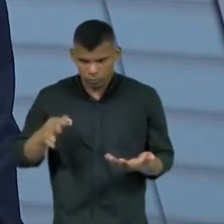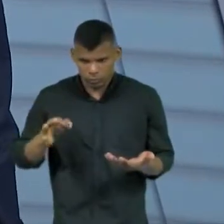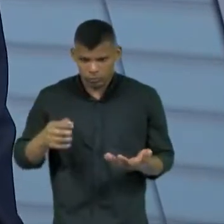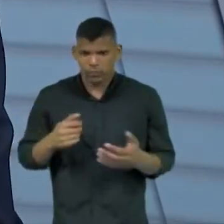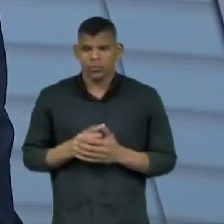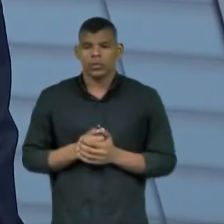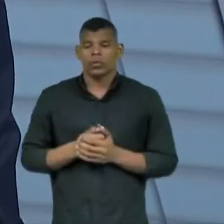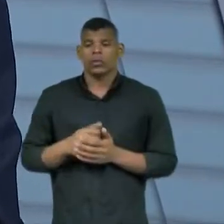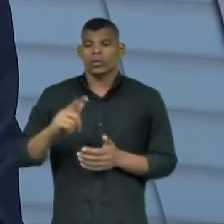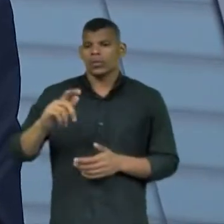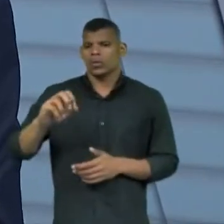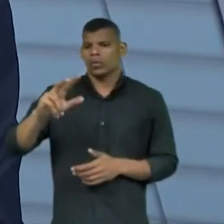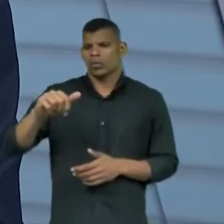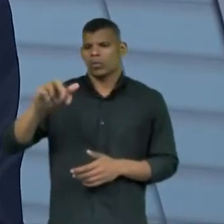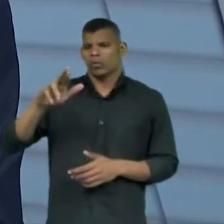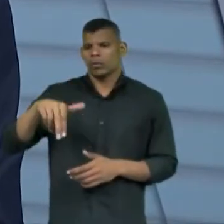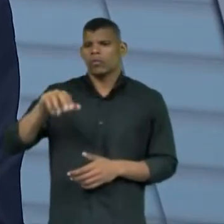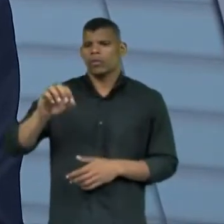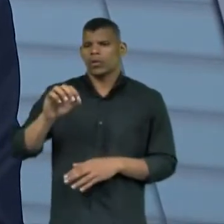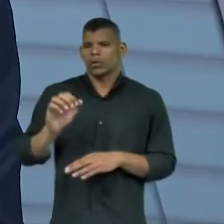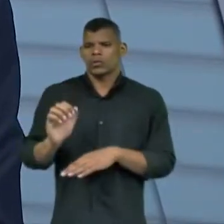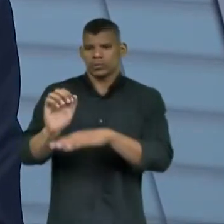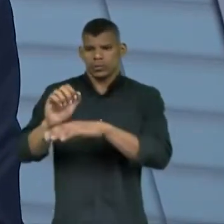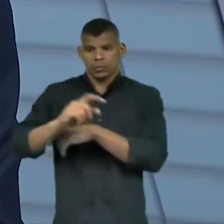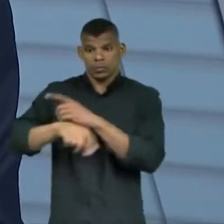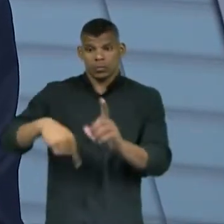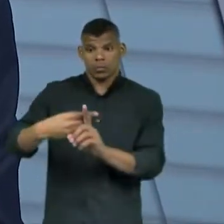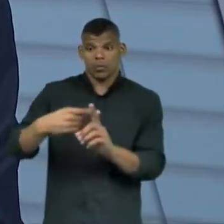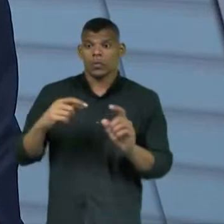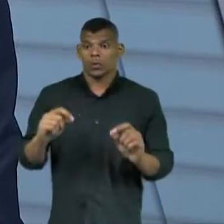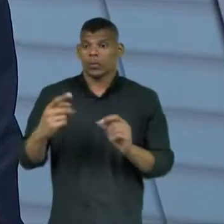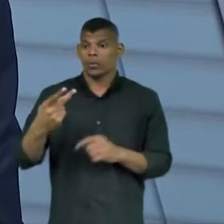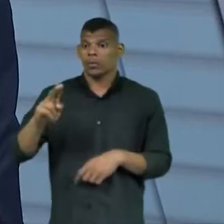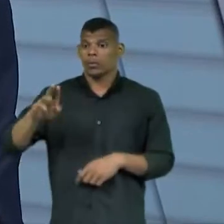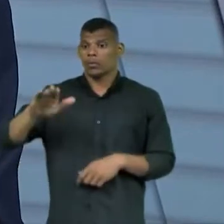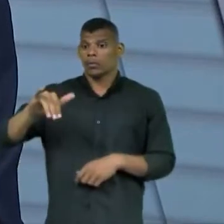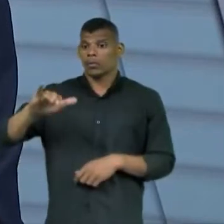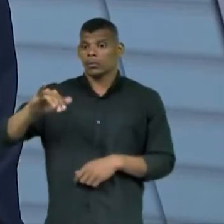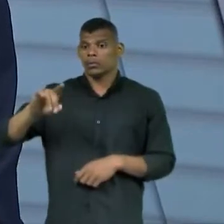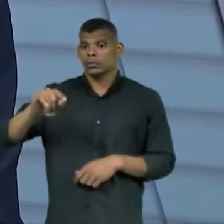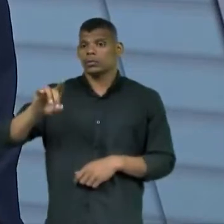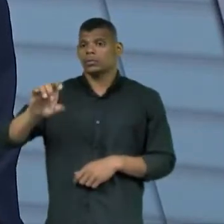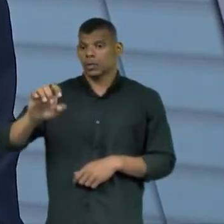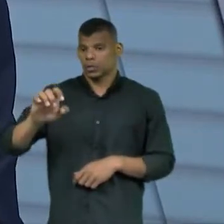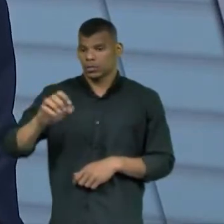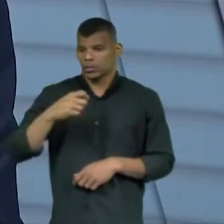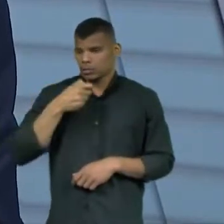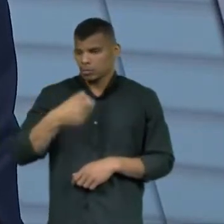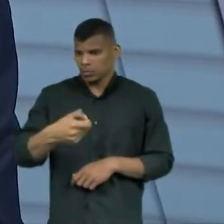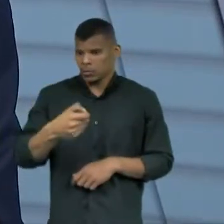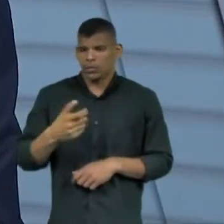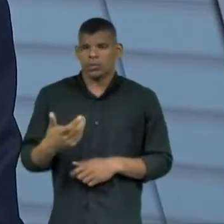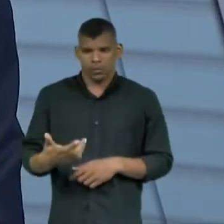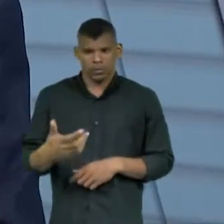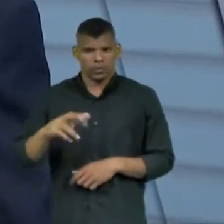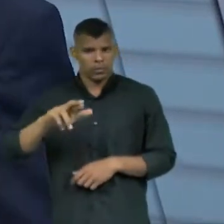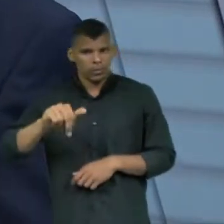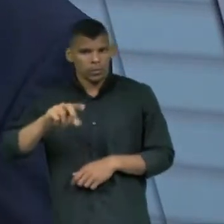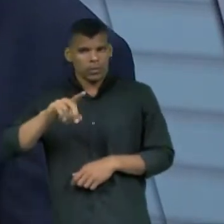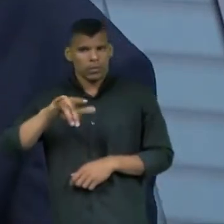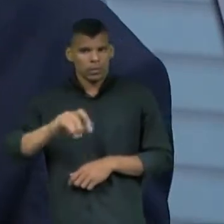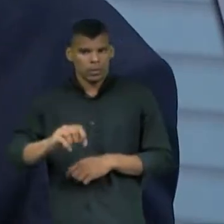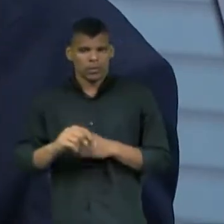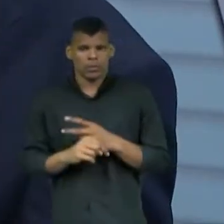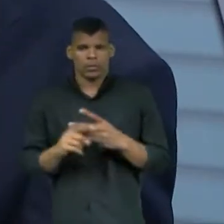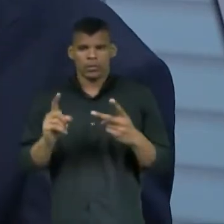a ação para o governo federal, para os governos estaduais, como também a questão da publicidade, na imprensa, rádio, etc. Passou o prazo,